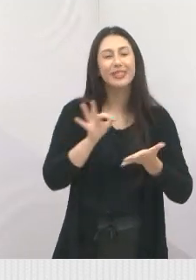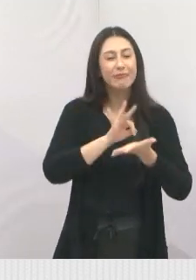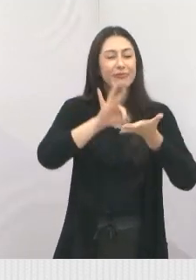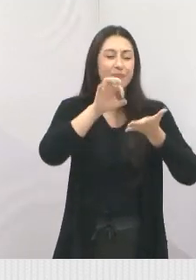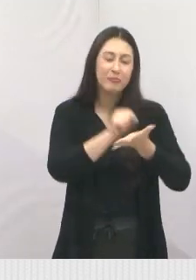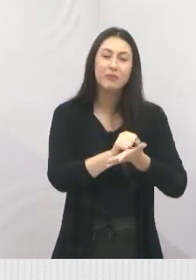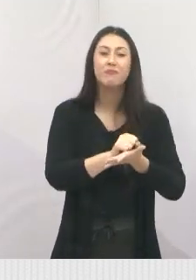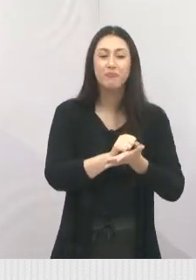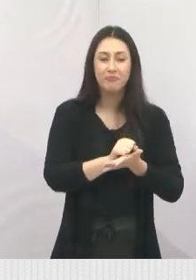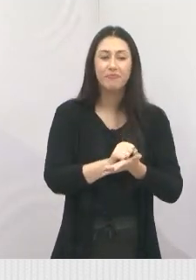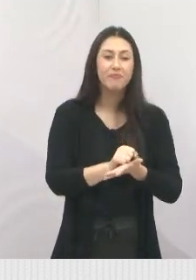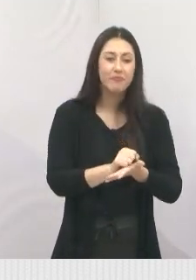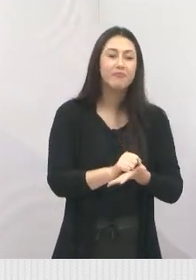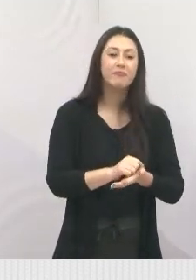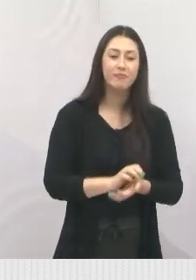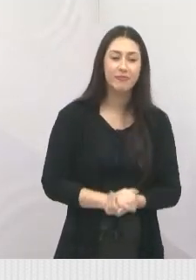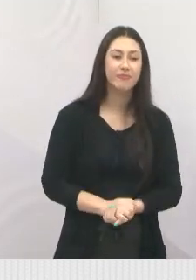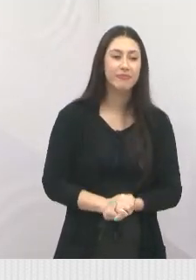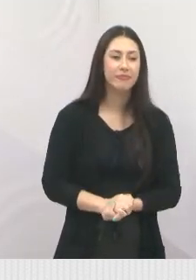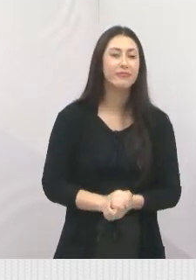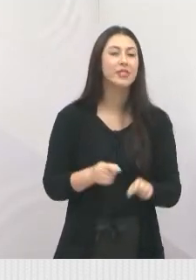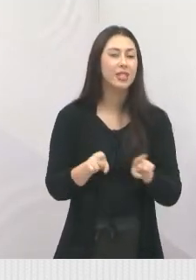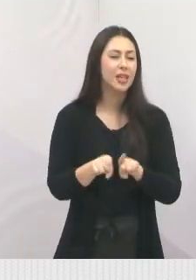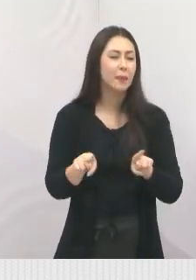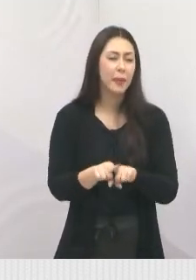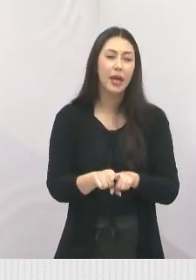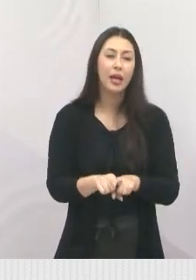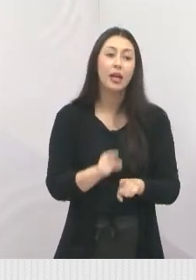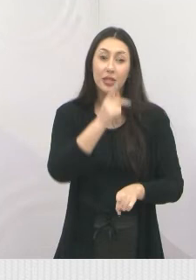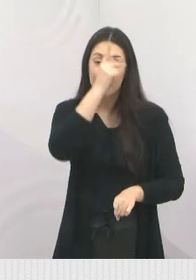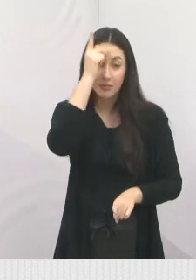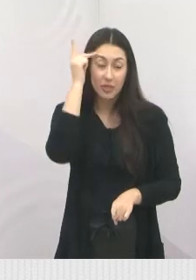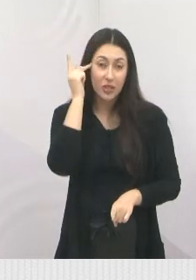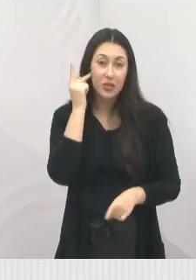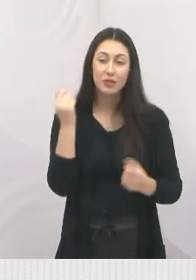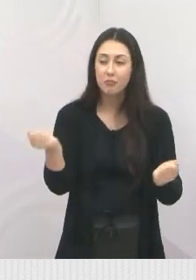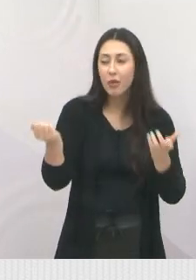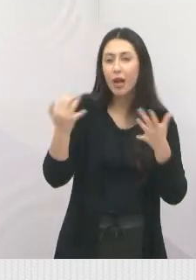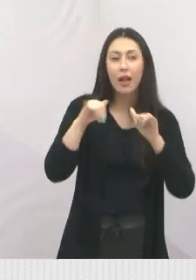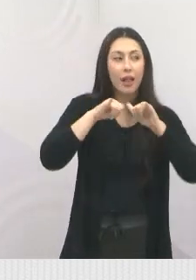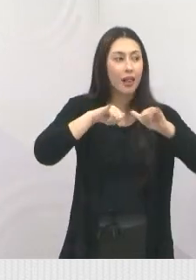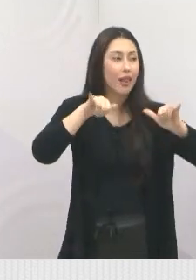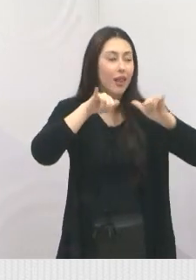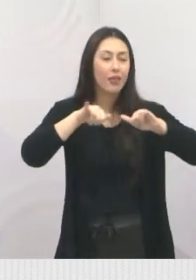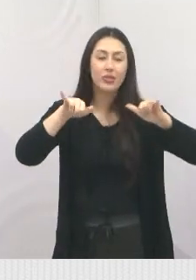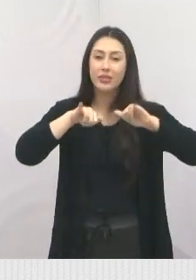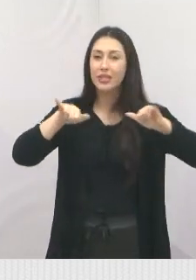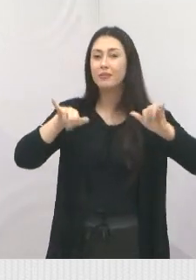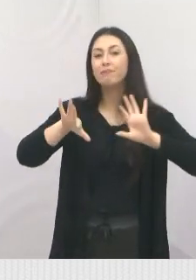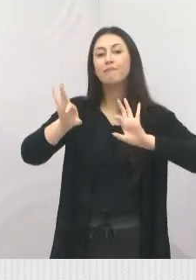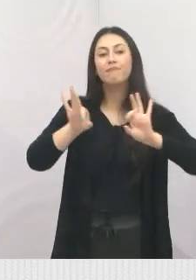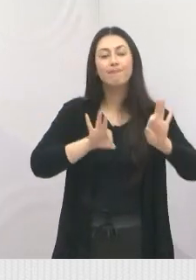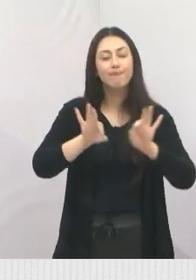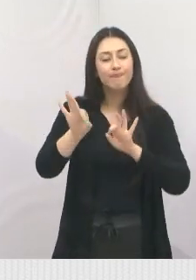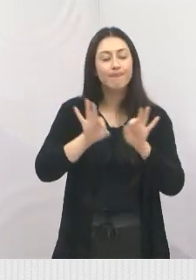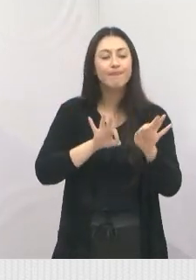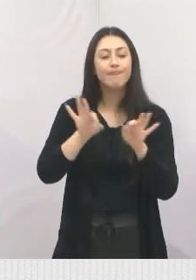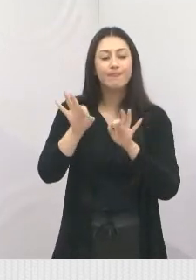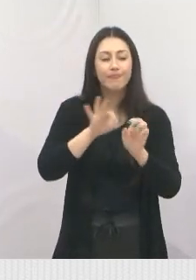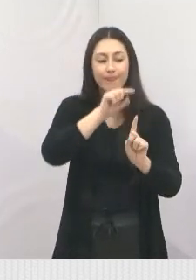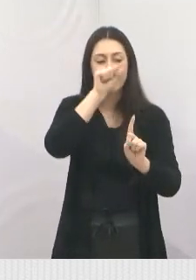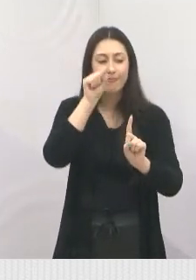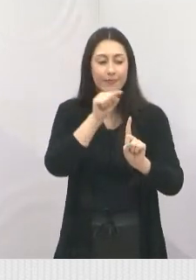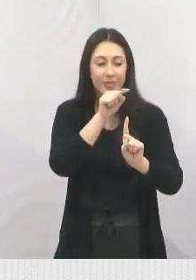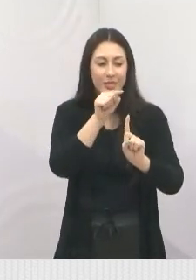várias secretarias e logo, logo, os próprios agentes que aqui estiveram estarão anunciando esse programa que vem de